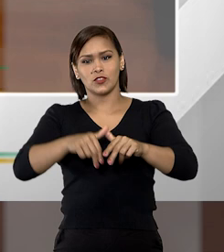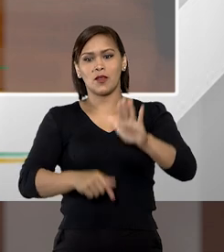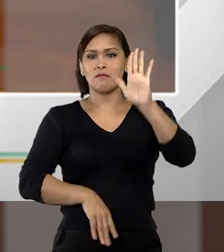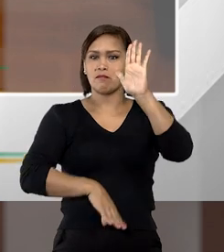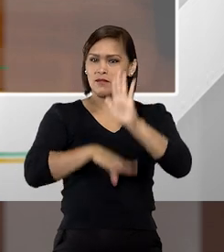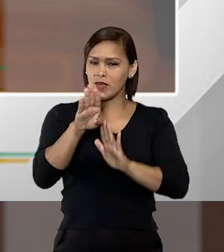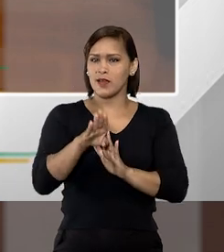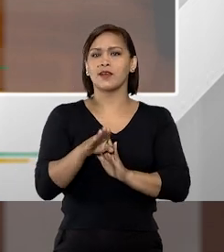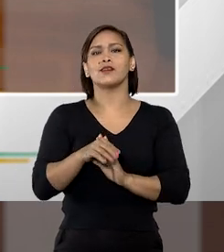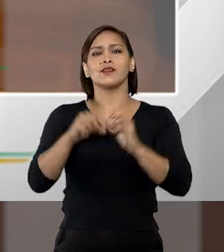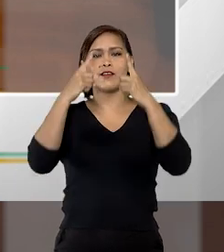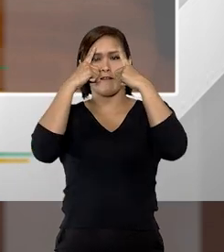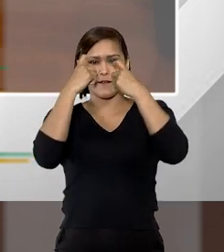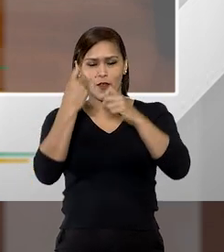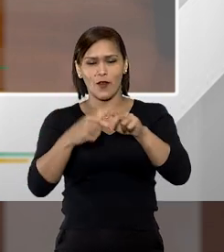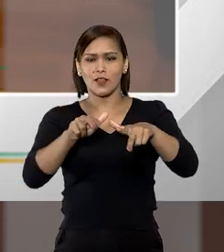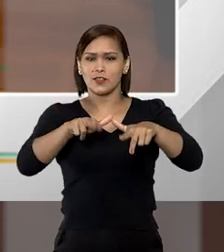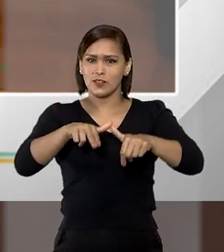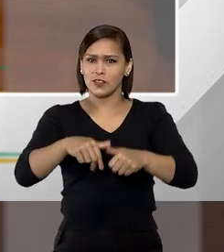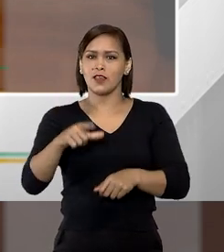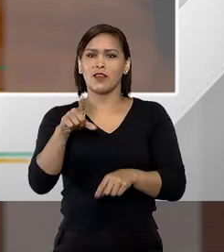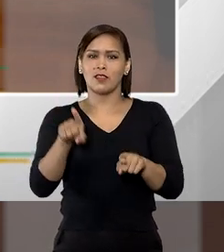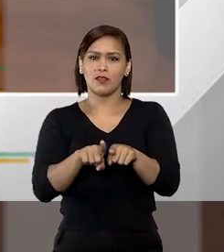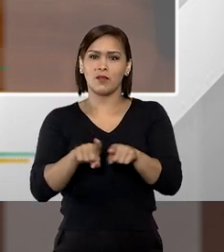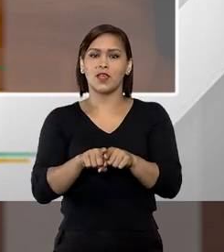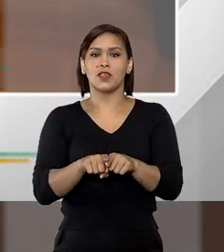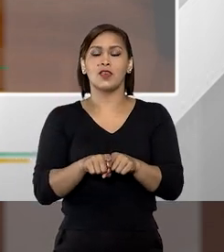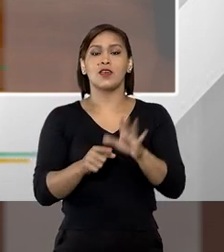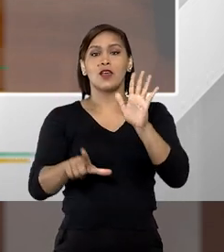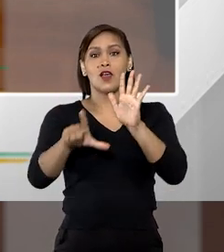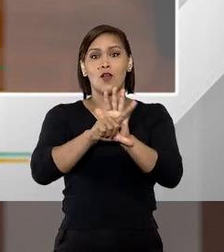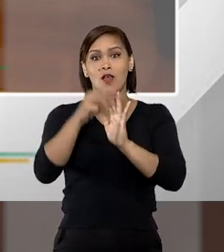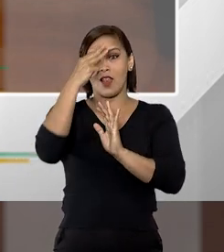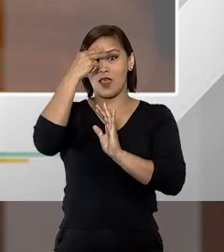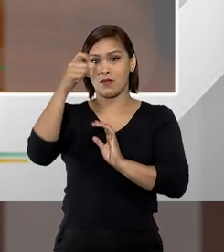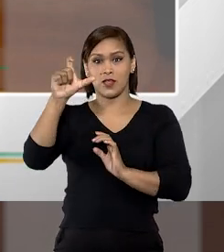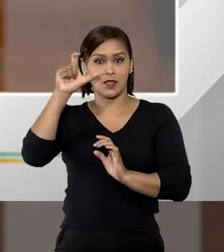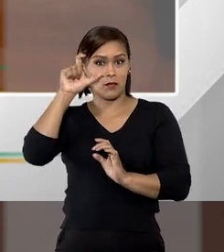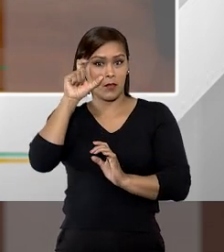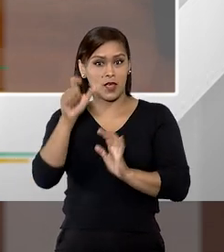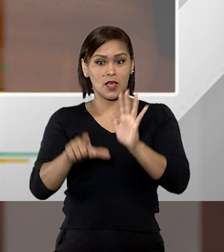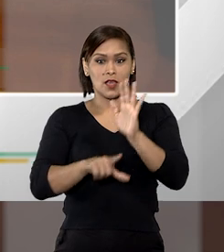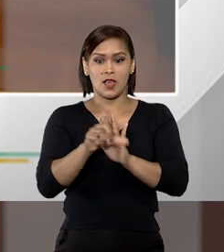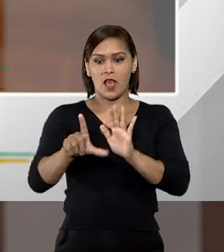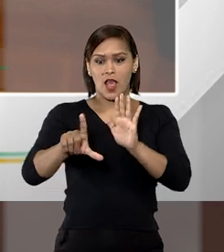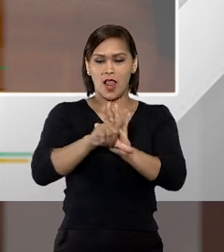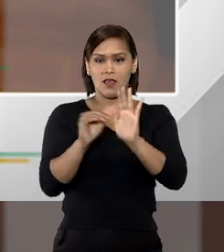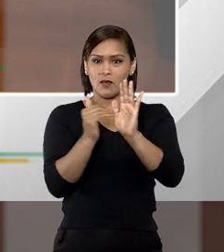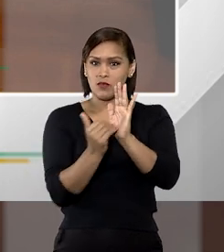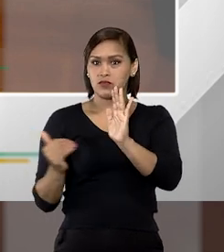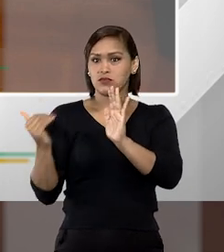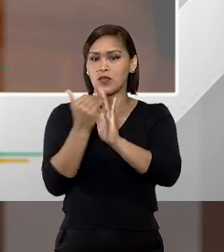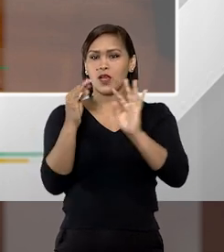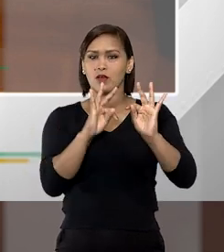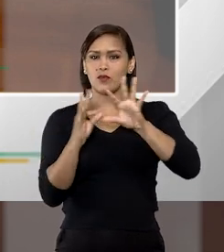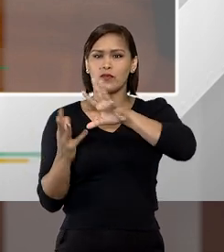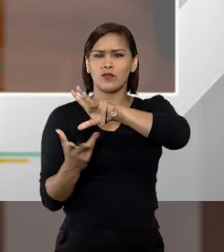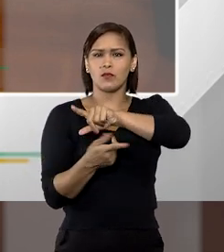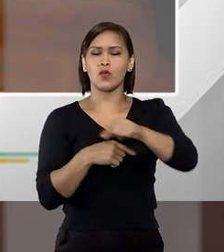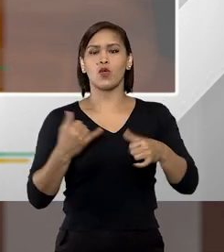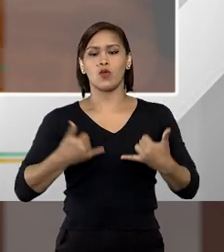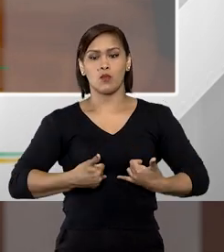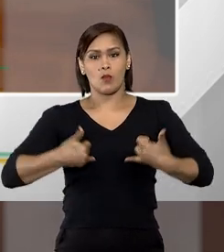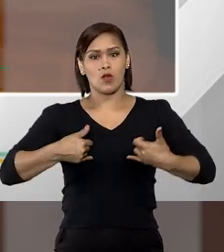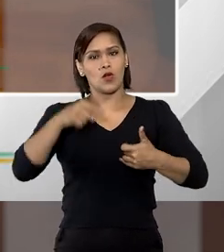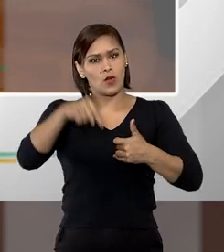violência de gênero nós vamos ter também. Então, a lei Maria da Penha, só vamos lembrar, ela é considerada uma das três mais avançadas do mundo, motivo de